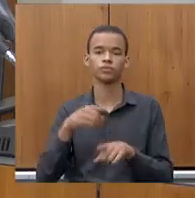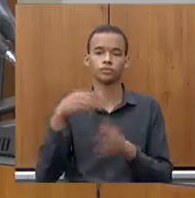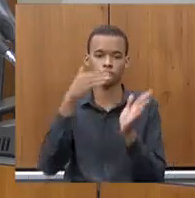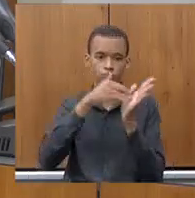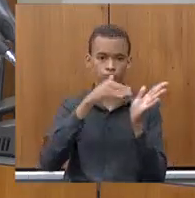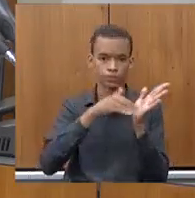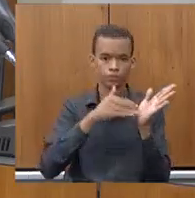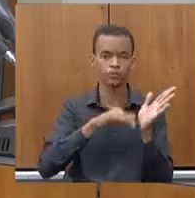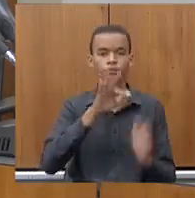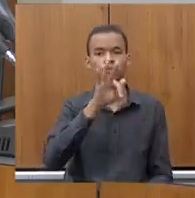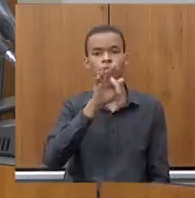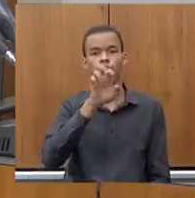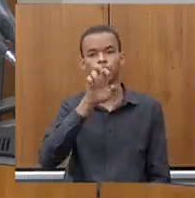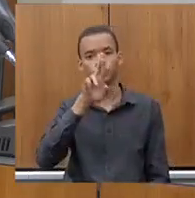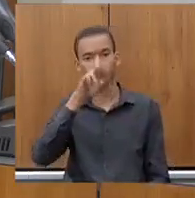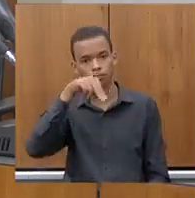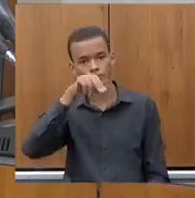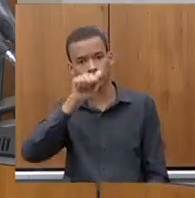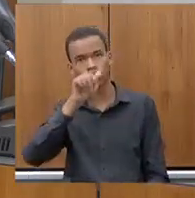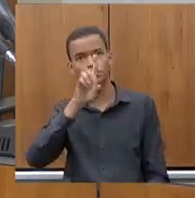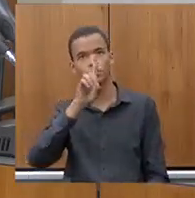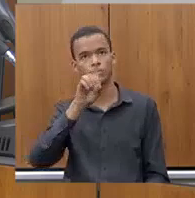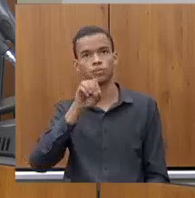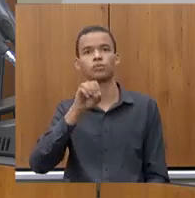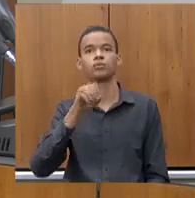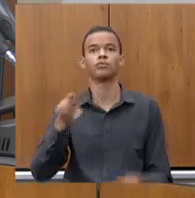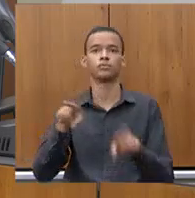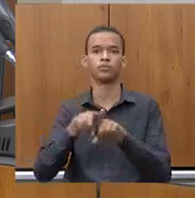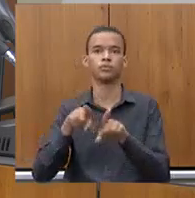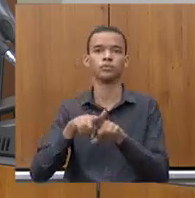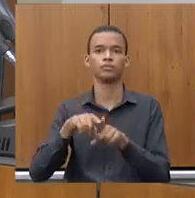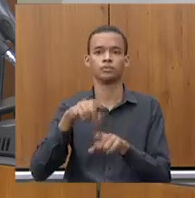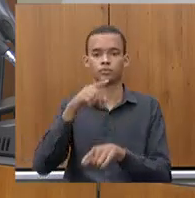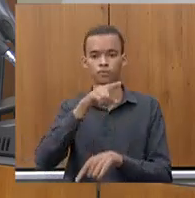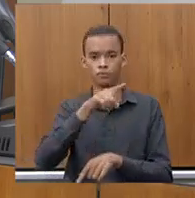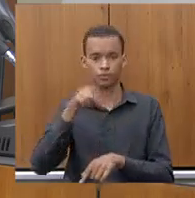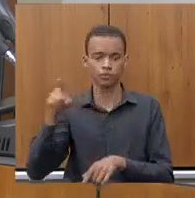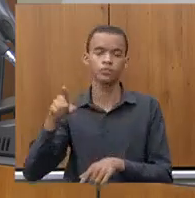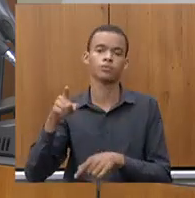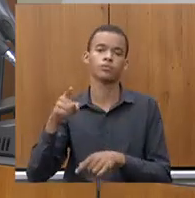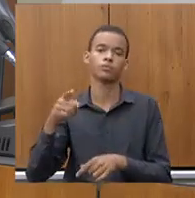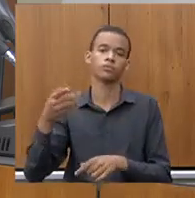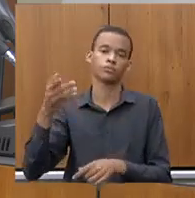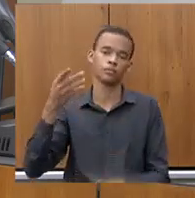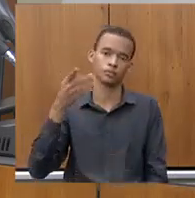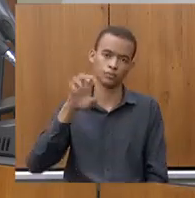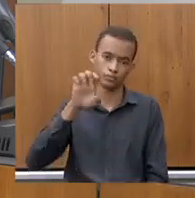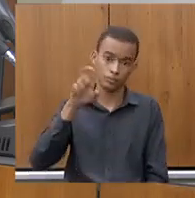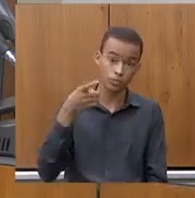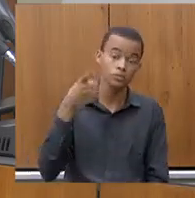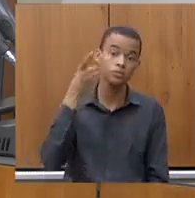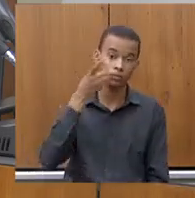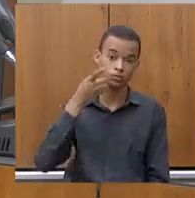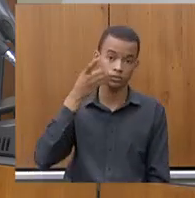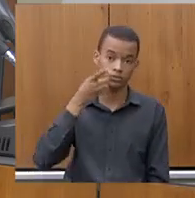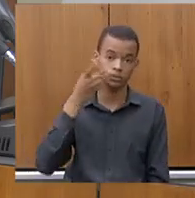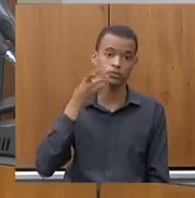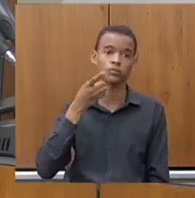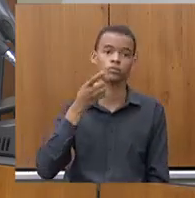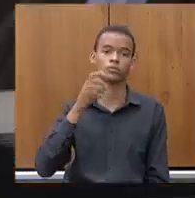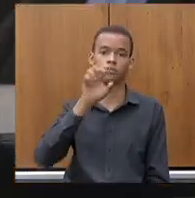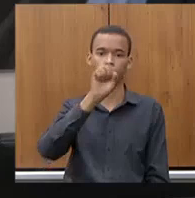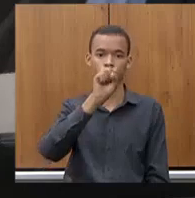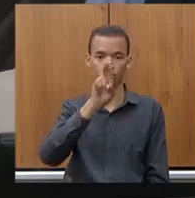da sua equipe que se fez presente aqui, do nosso ex-deputado Márcio Canguçu, do Eliezer